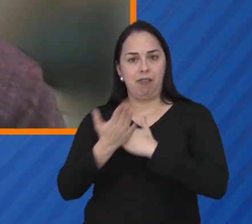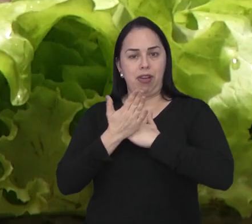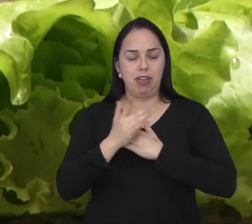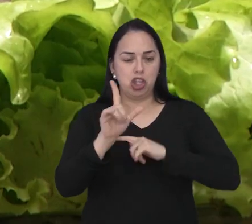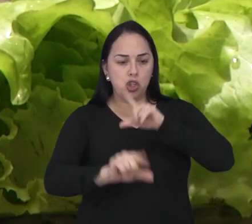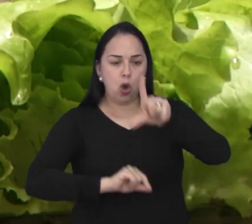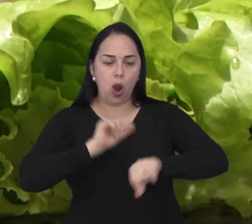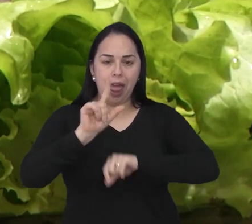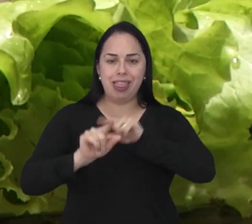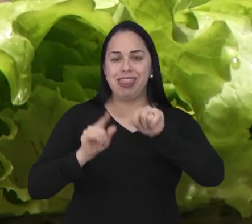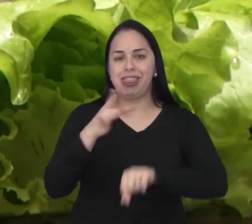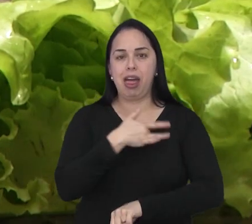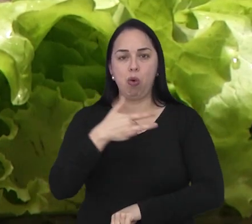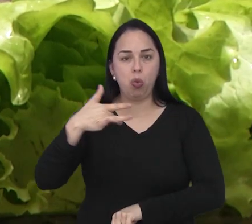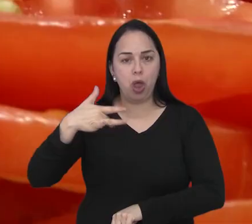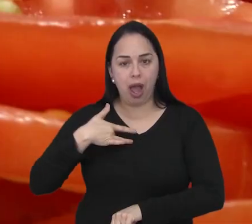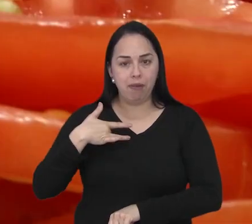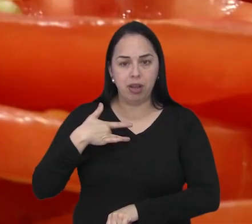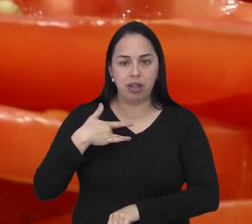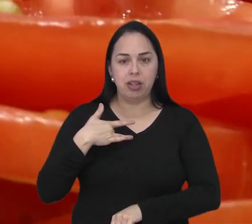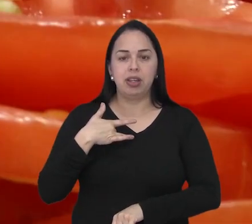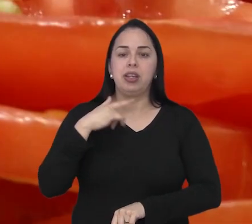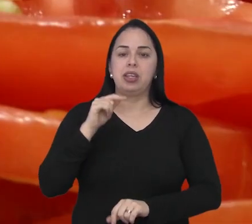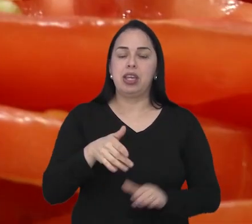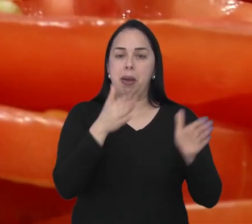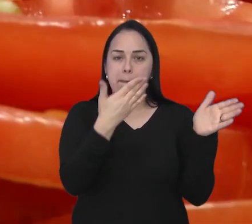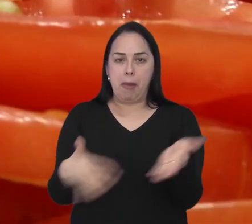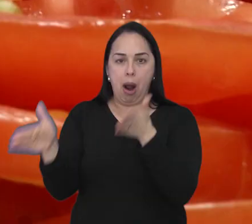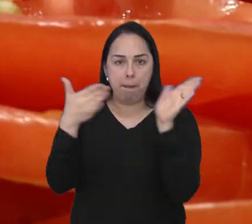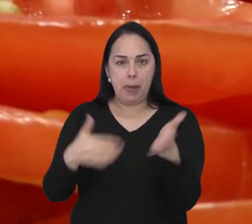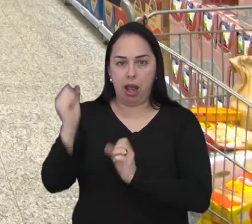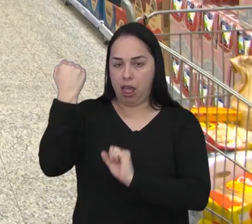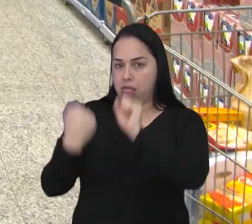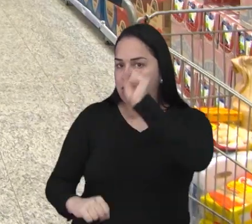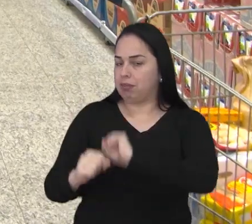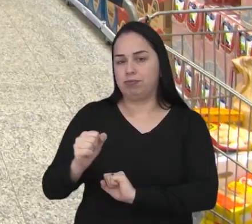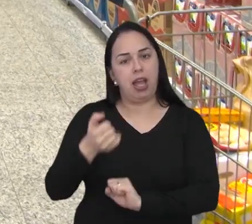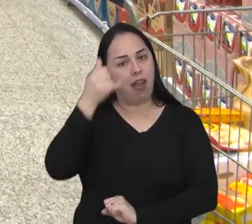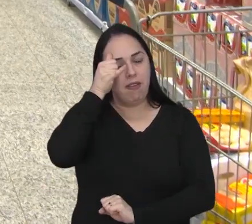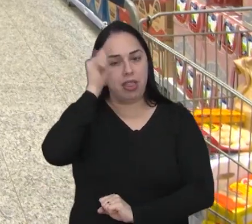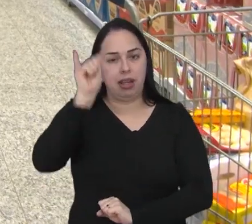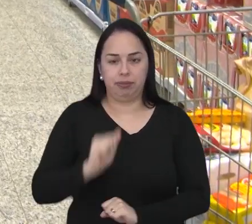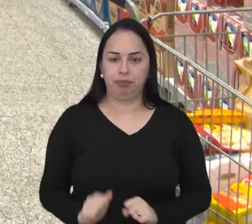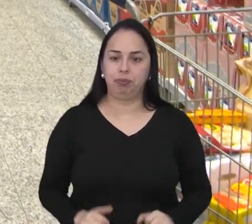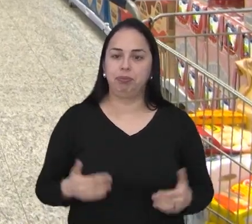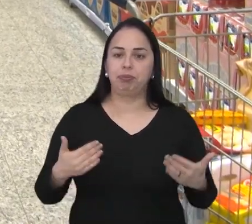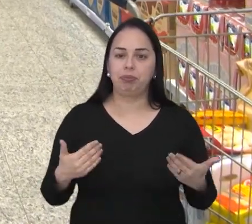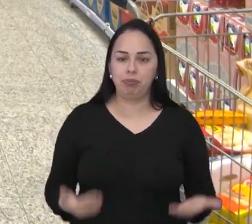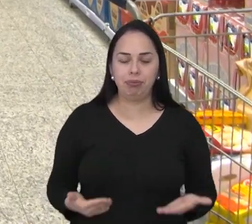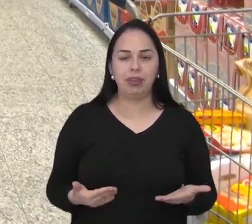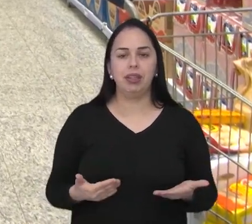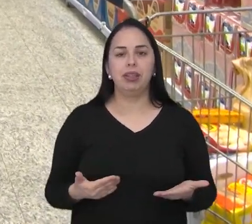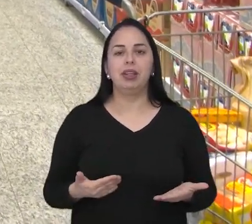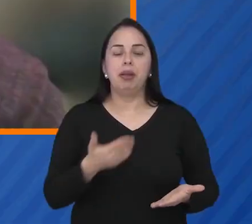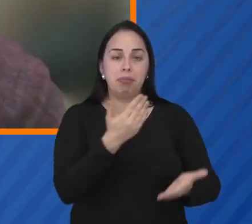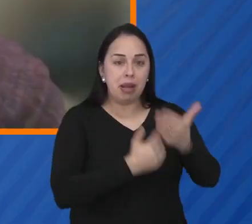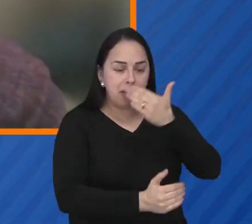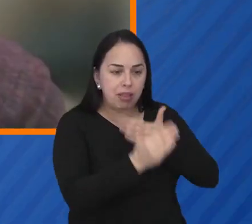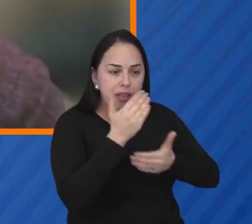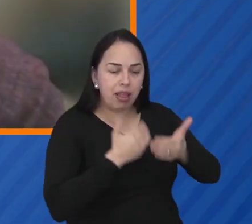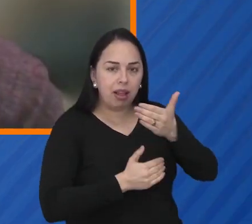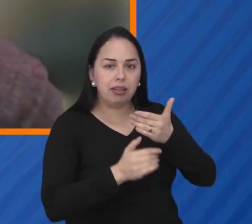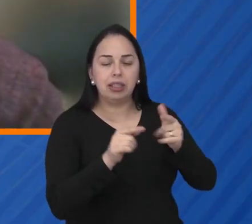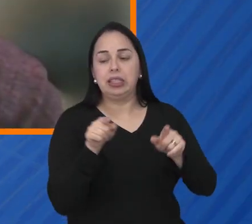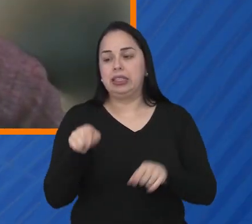da necessidade de estratégias que facilitem escolhas saudáveis e reduzam o consumo de ultraprocessados. As